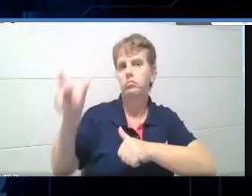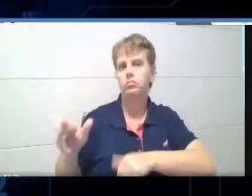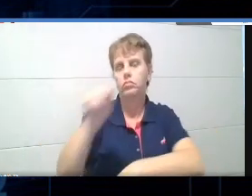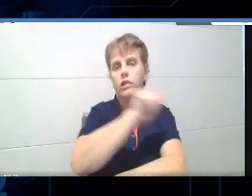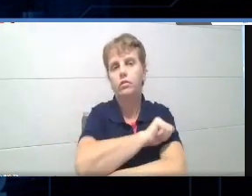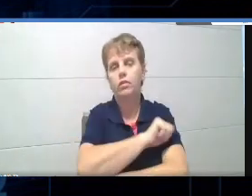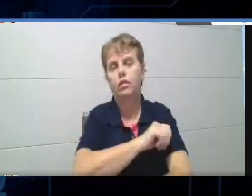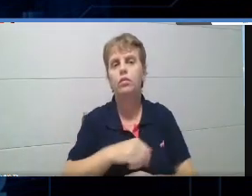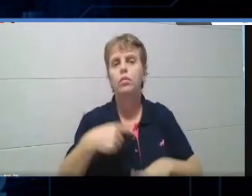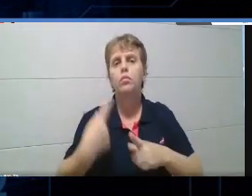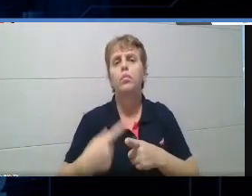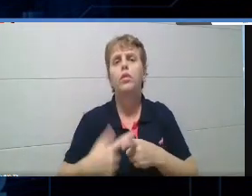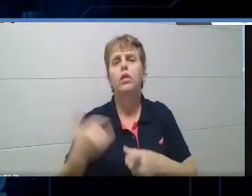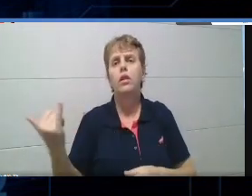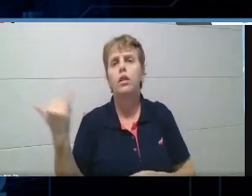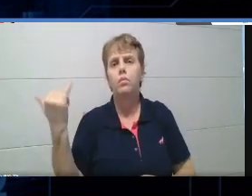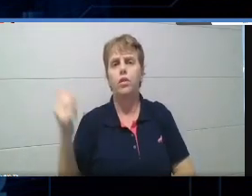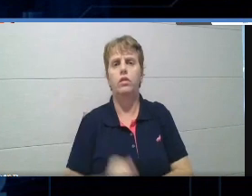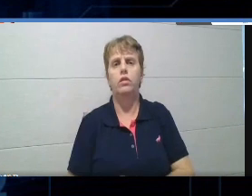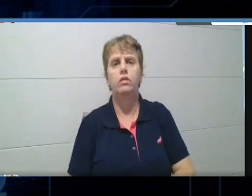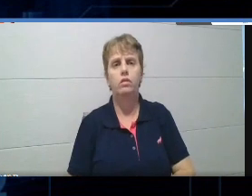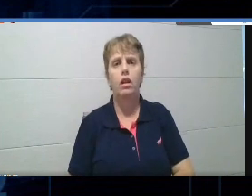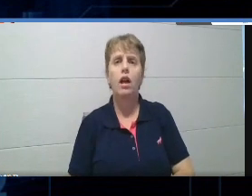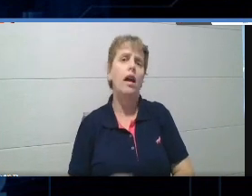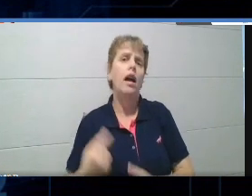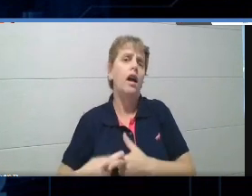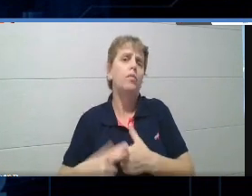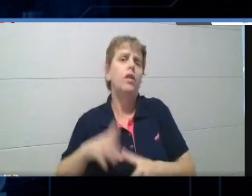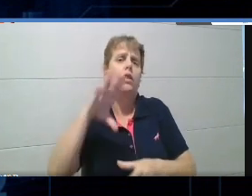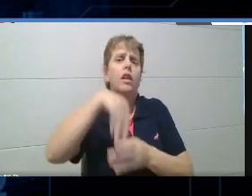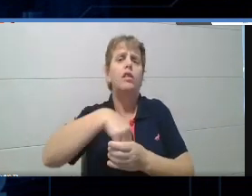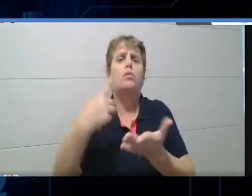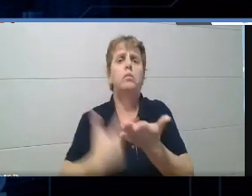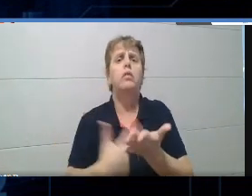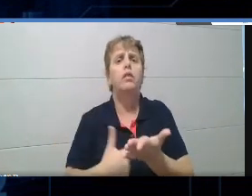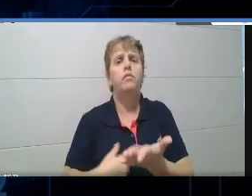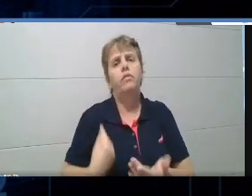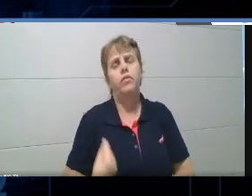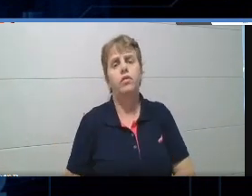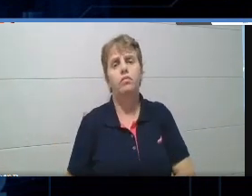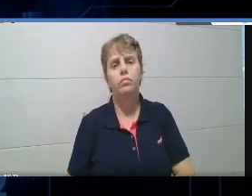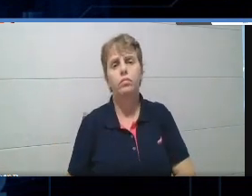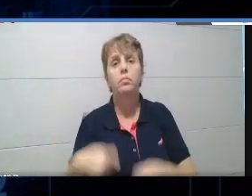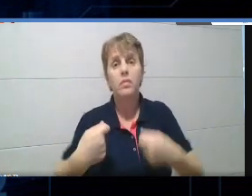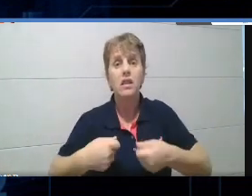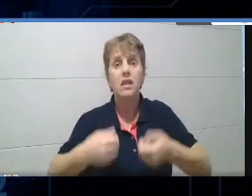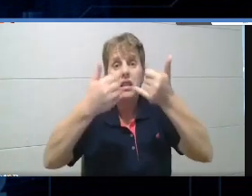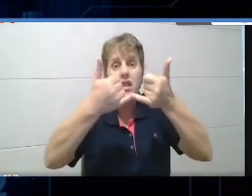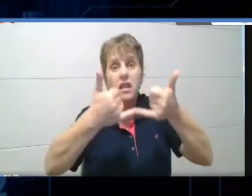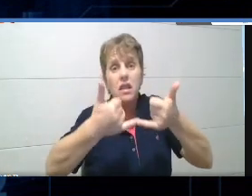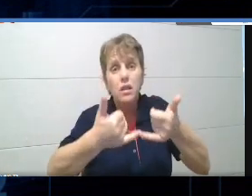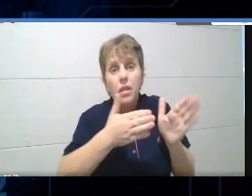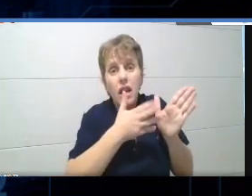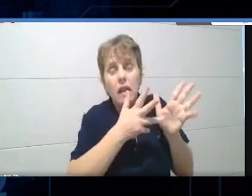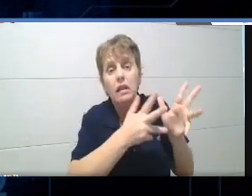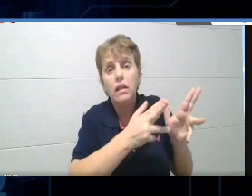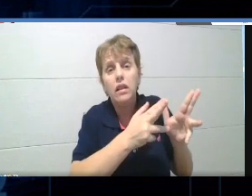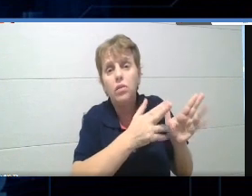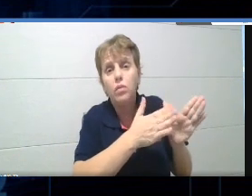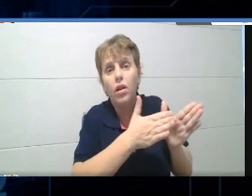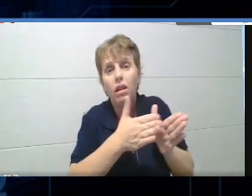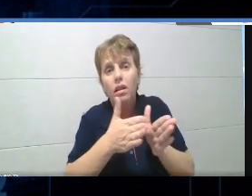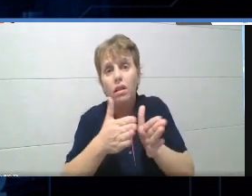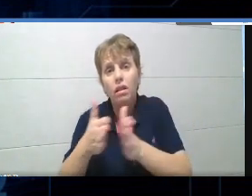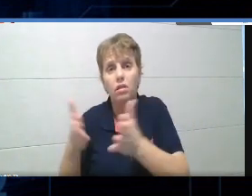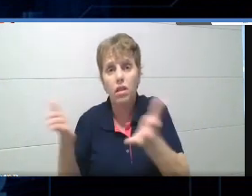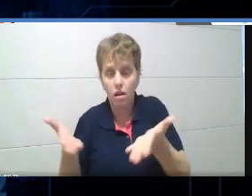que você está ensinando esse conteúdo? Ah, porque está no livro, ok, mas será que precisa passar dessa maneira agora, nesse momento? Será